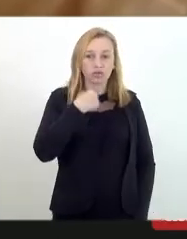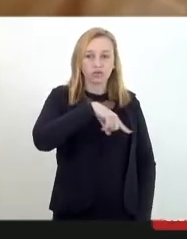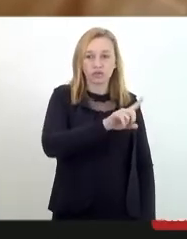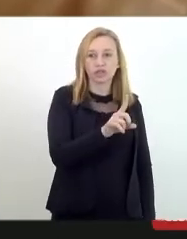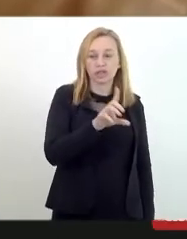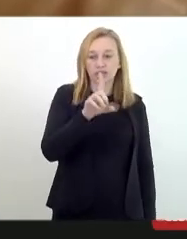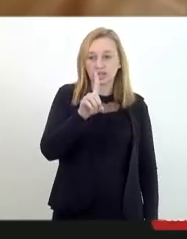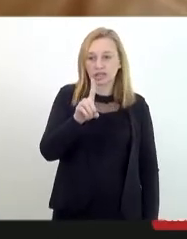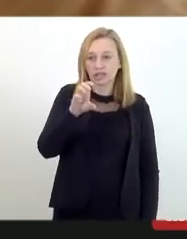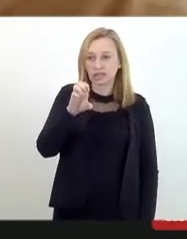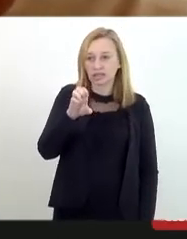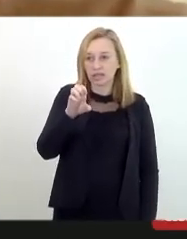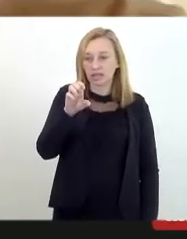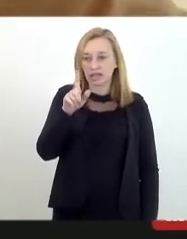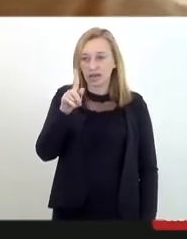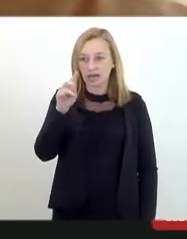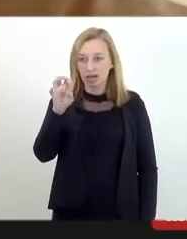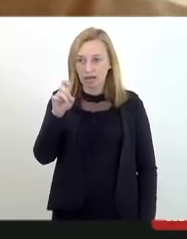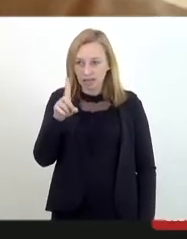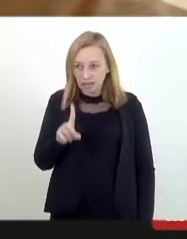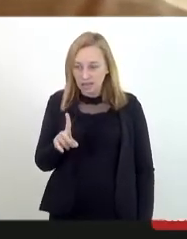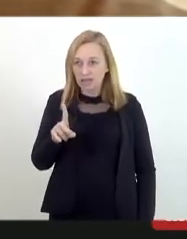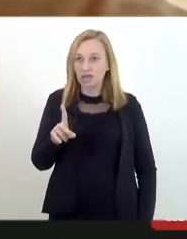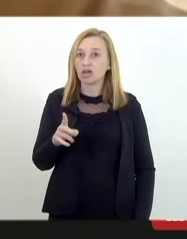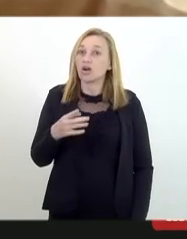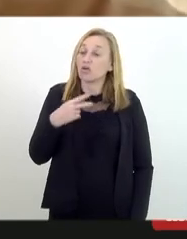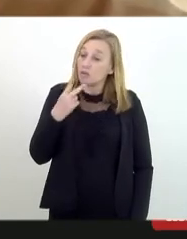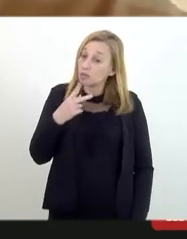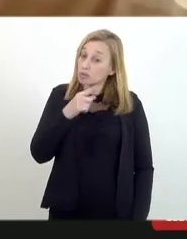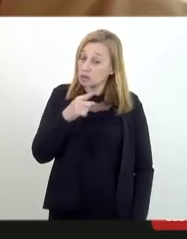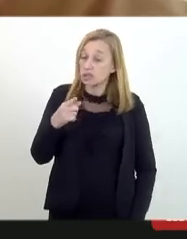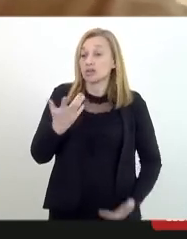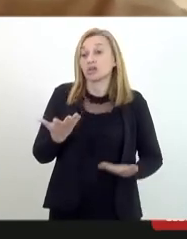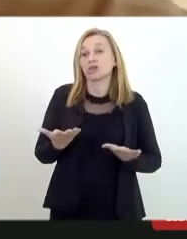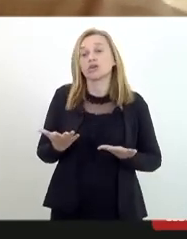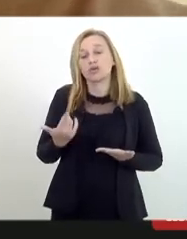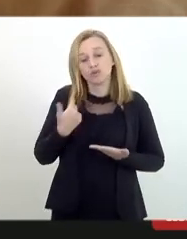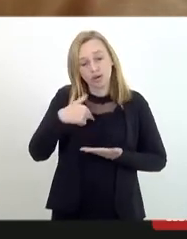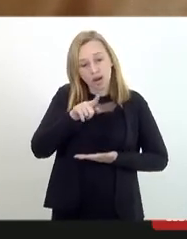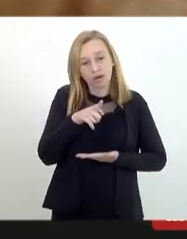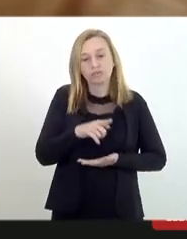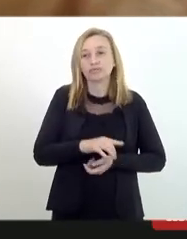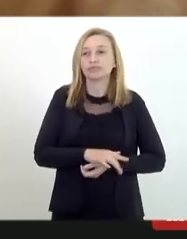e eu confesso a vocês que eu tive que ir lá